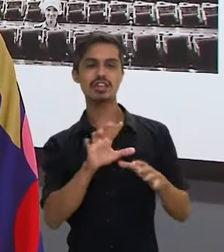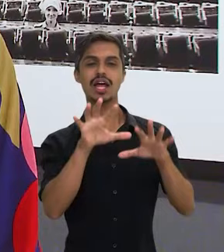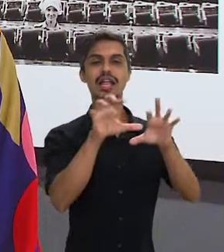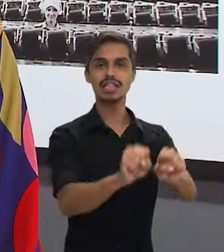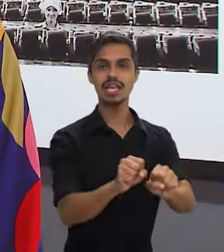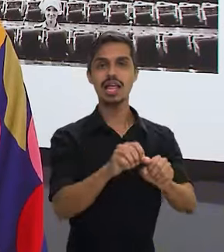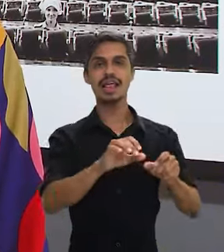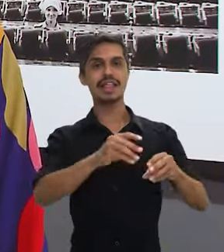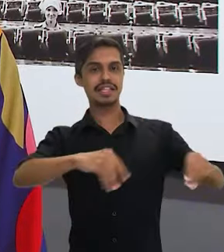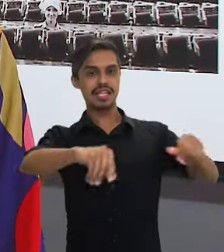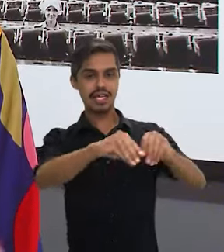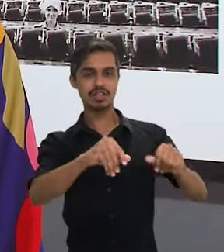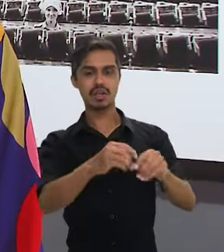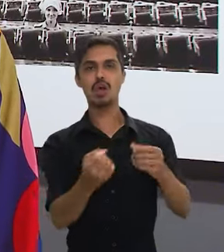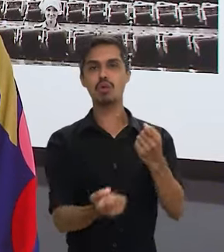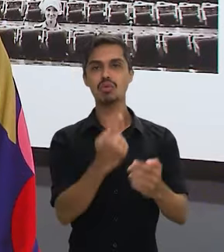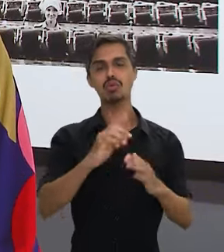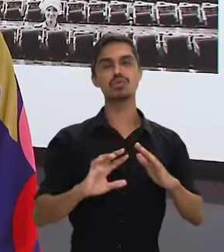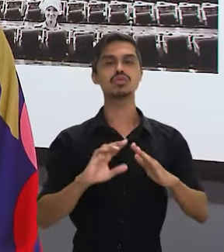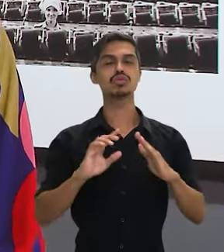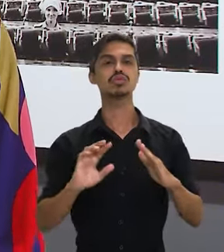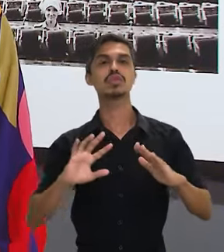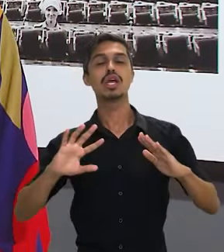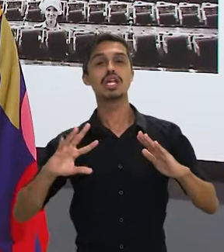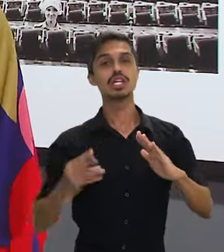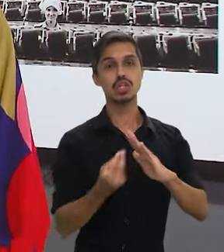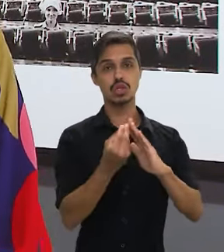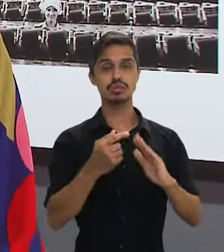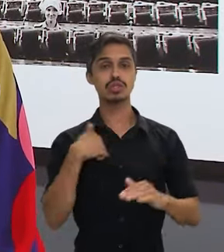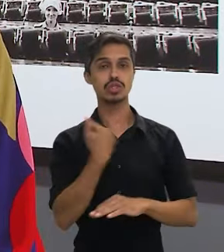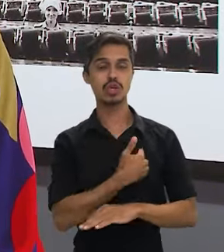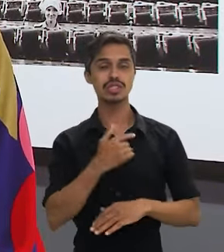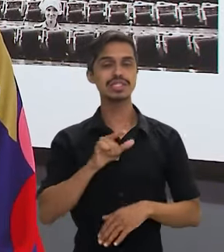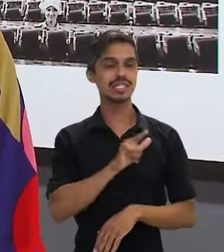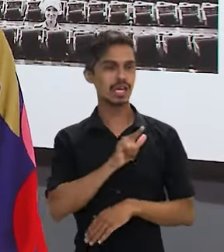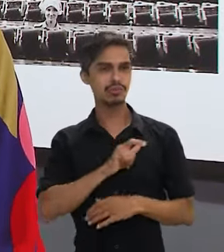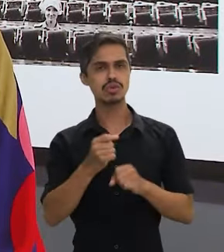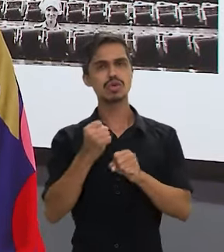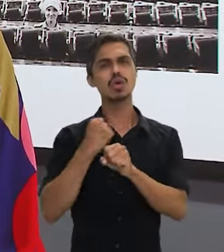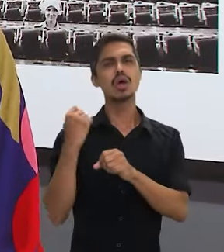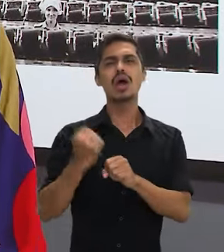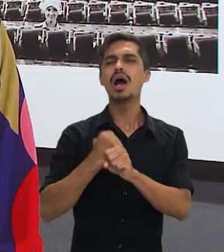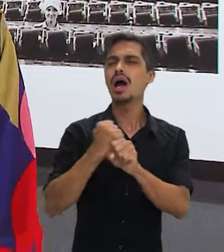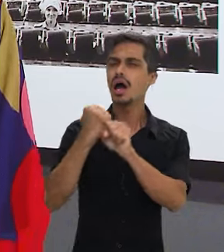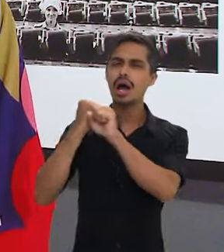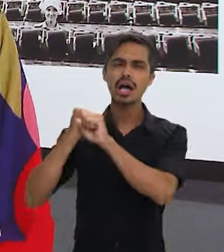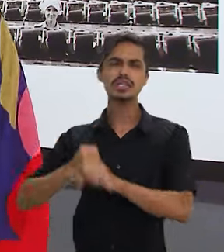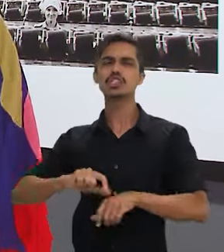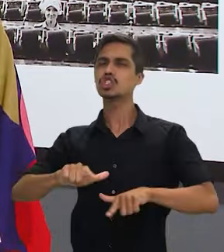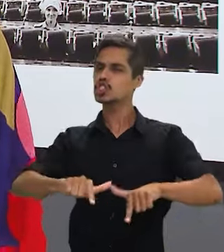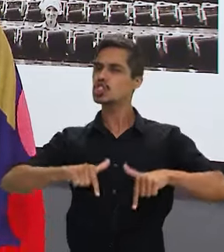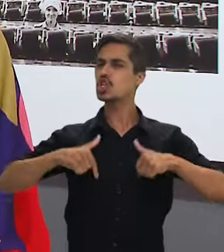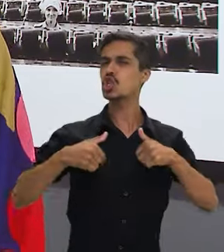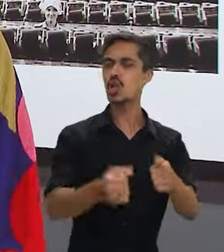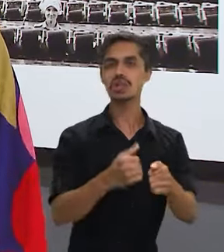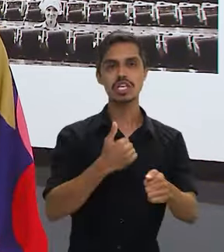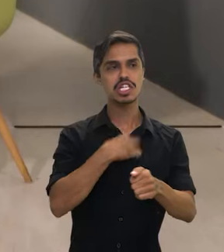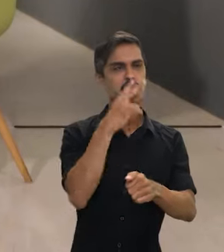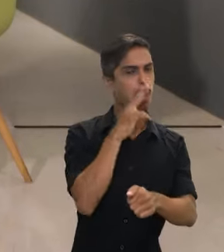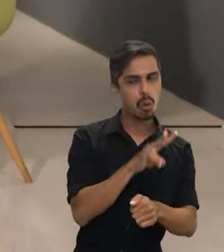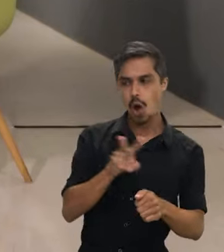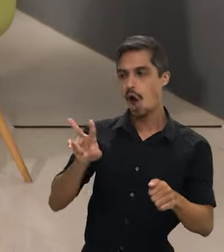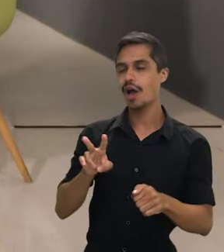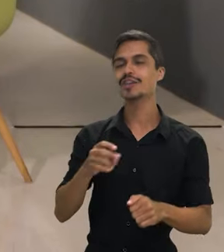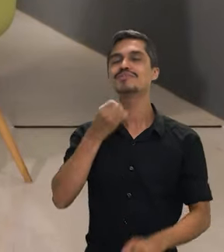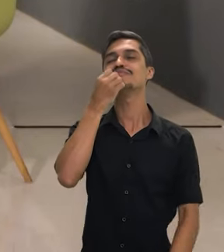quilombolas, em determinados quilombos, que a gente tem aí uma luta histórica de anos. Foi um ano onde eu olho para trás e